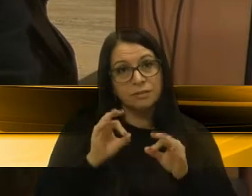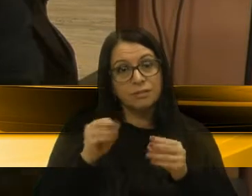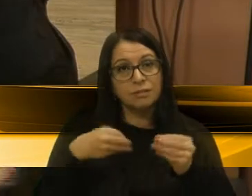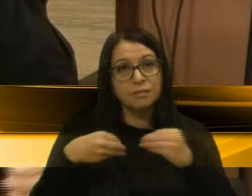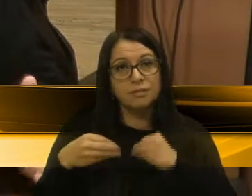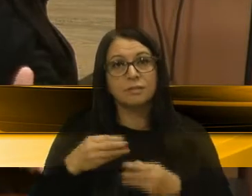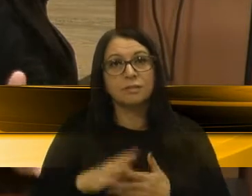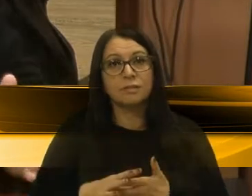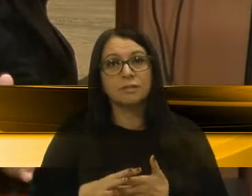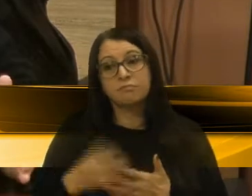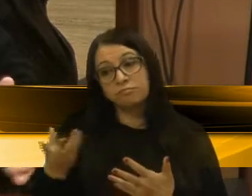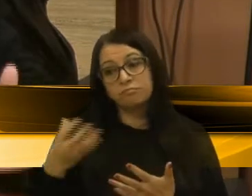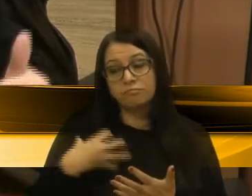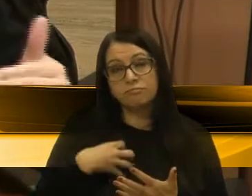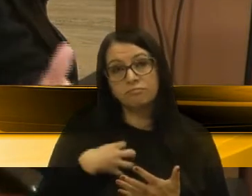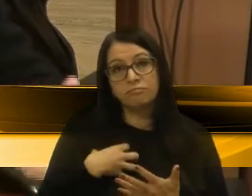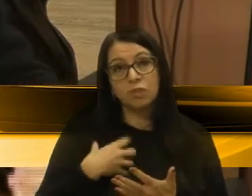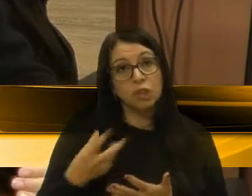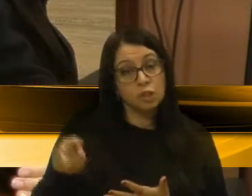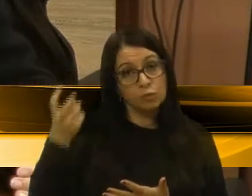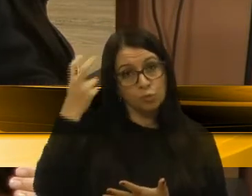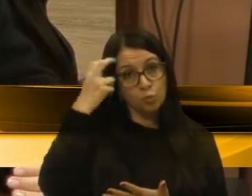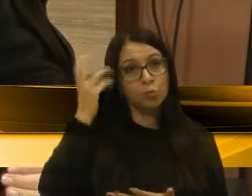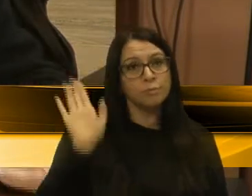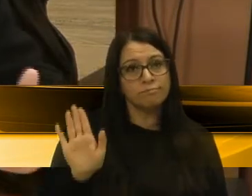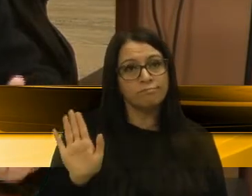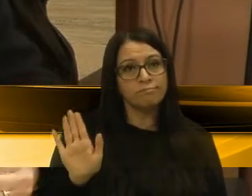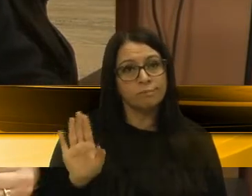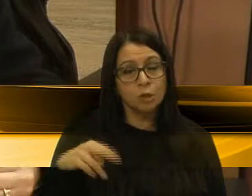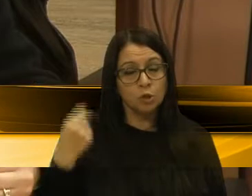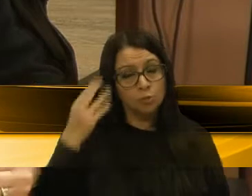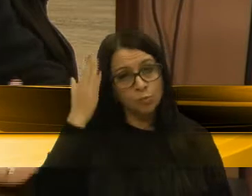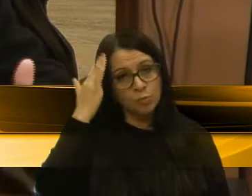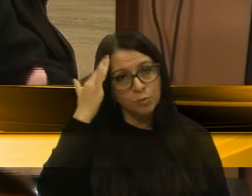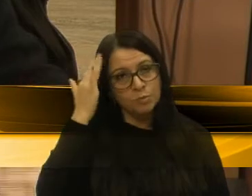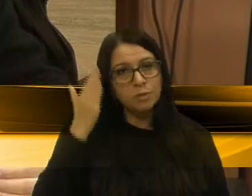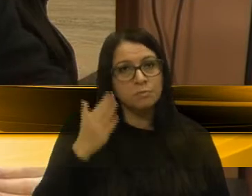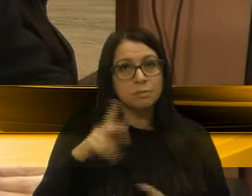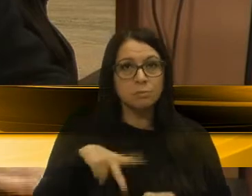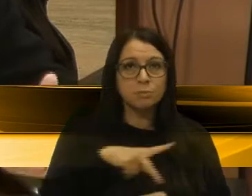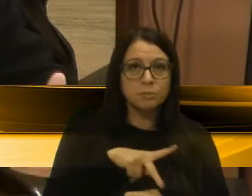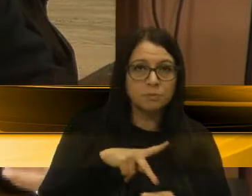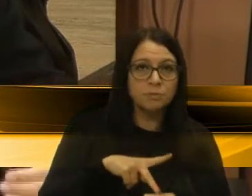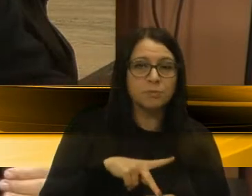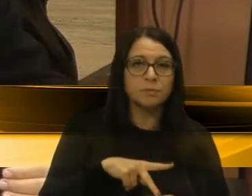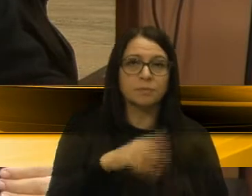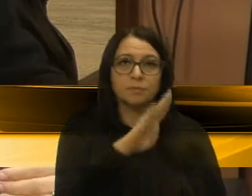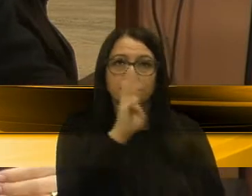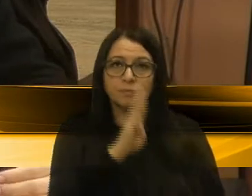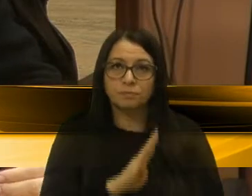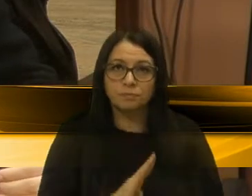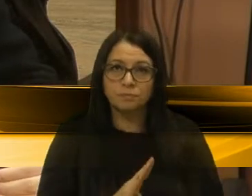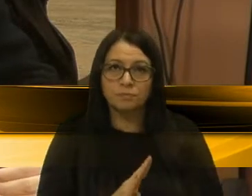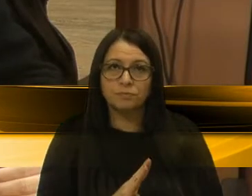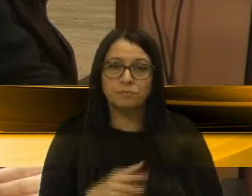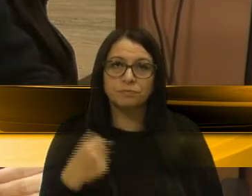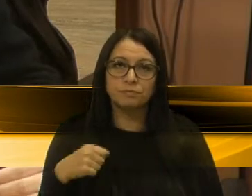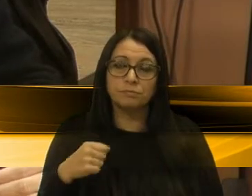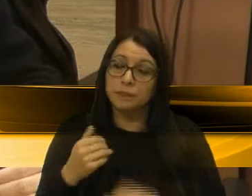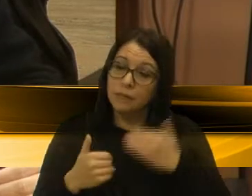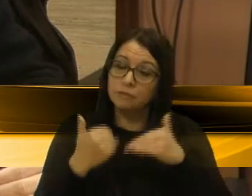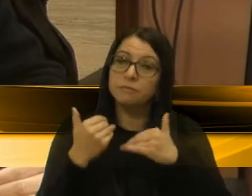e também, de uma certa forma, cultural. Nós sabemos que o nosso país, o nosso Brasil, precisa